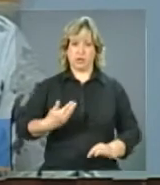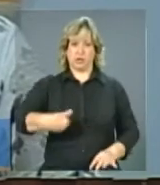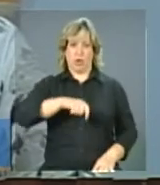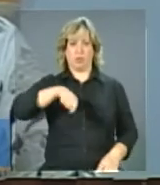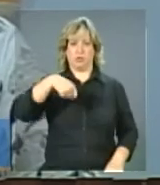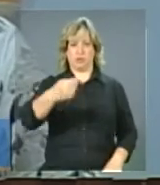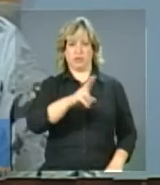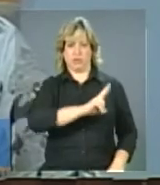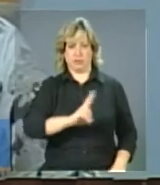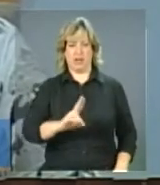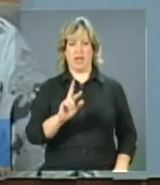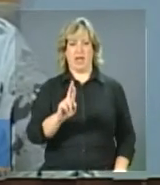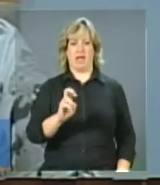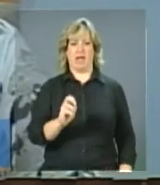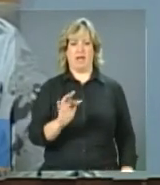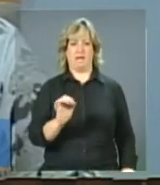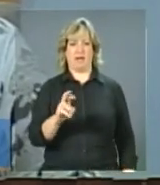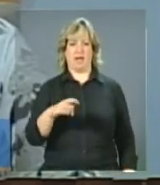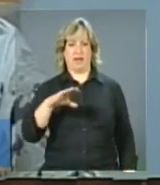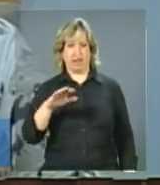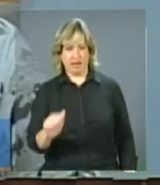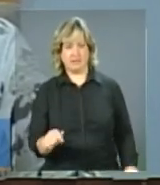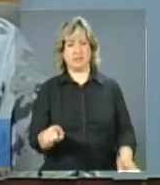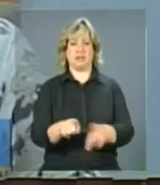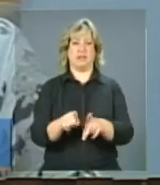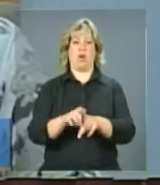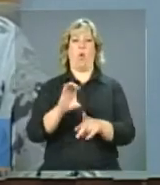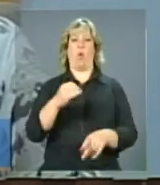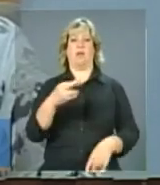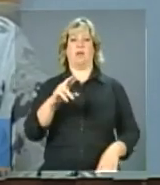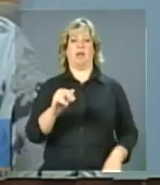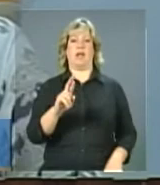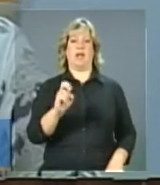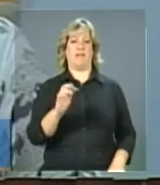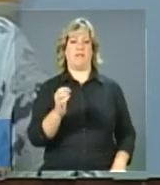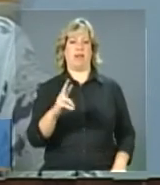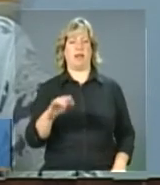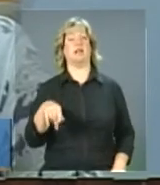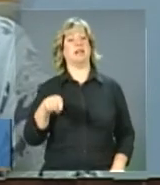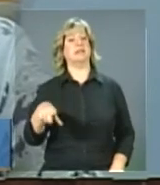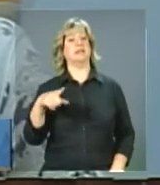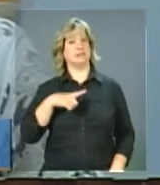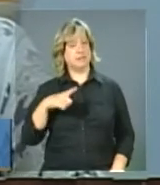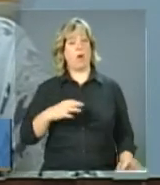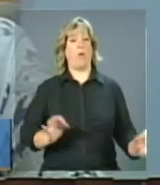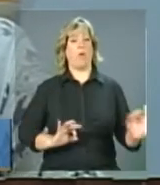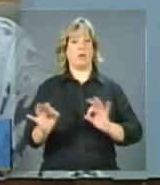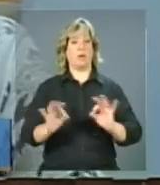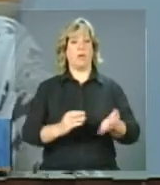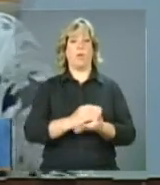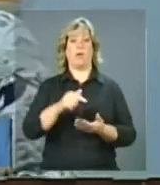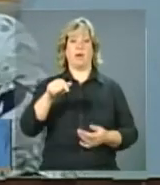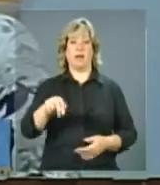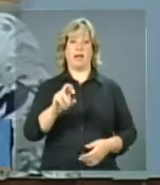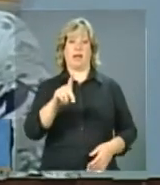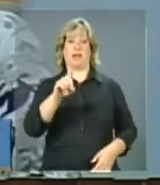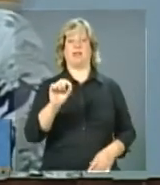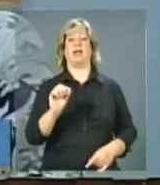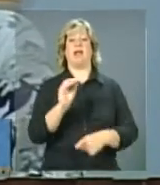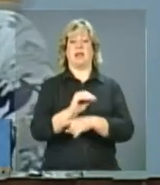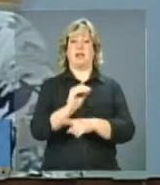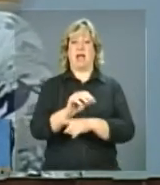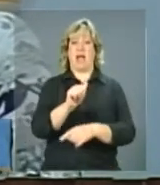referência e contra-referência do Plano Brasil Sem Miséria, ele está organizado a partir da rede de assistência. Qual é a nossa ideia?